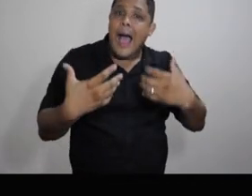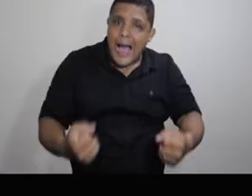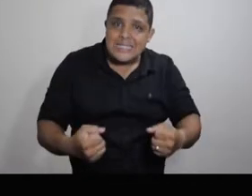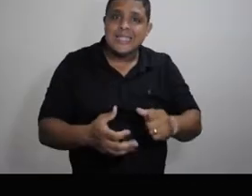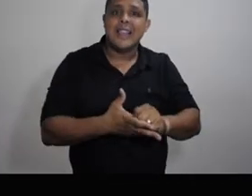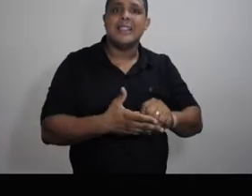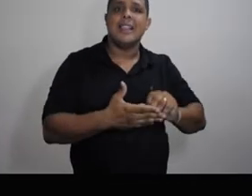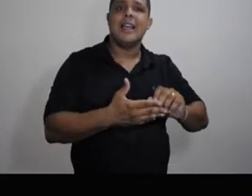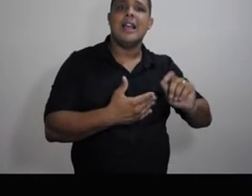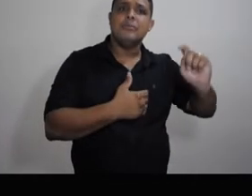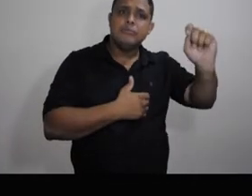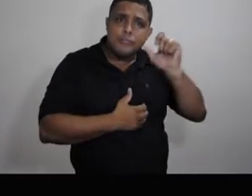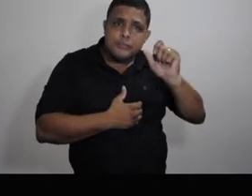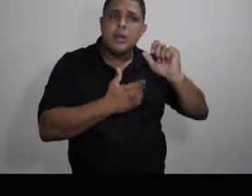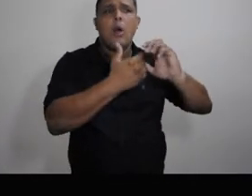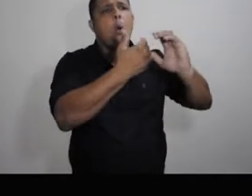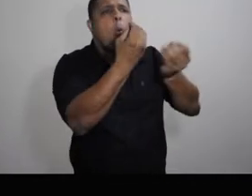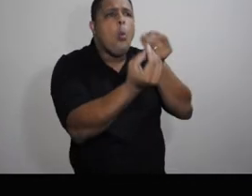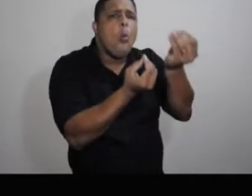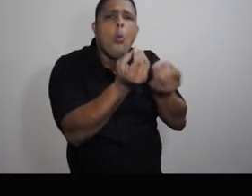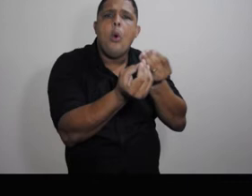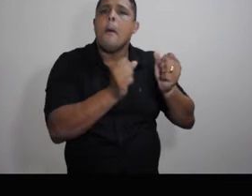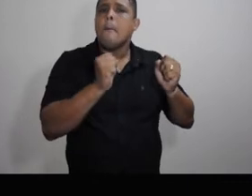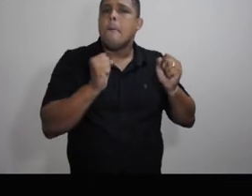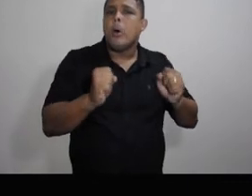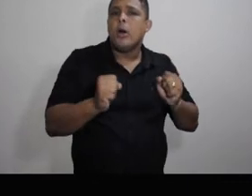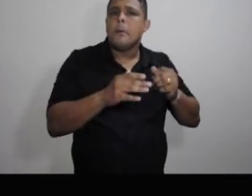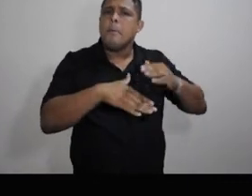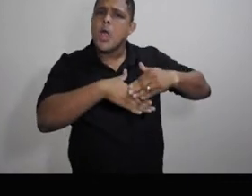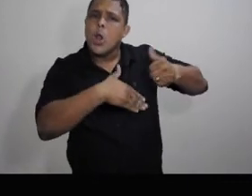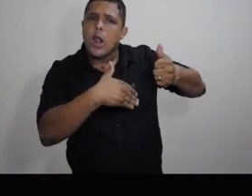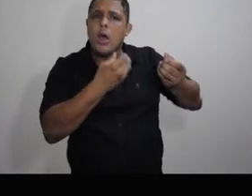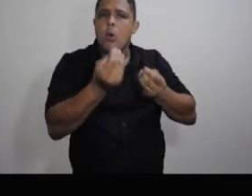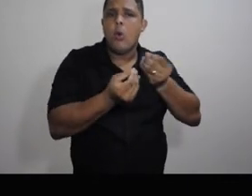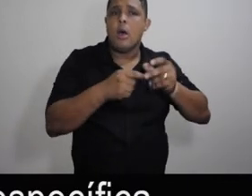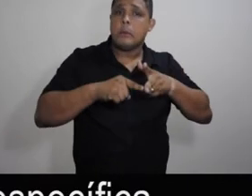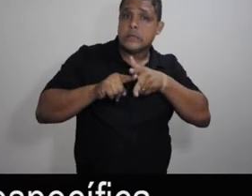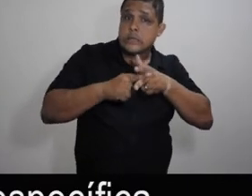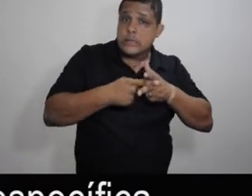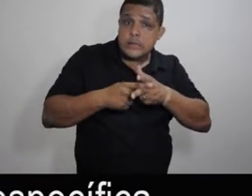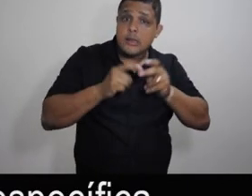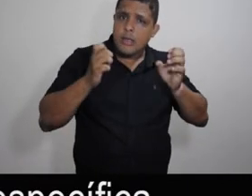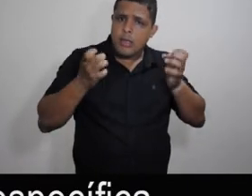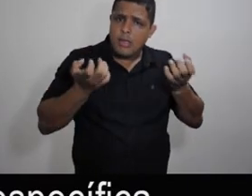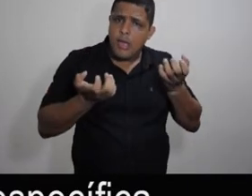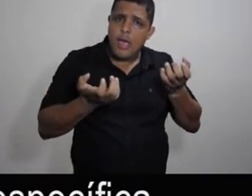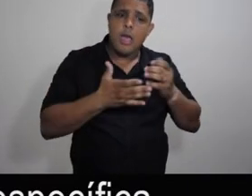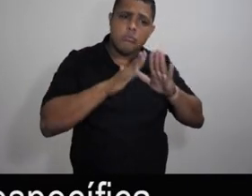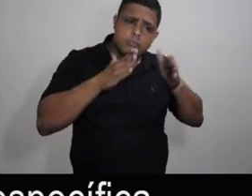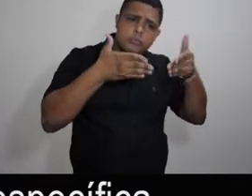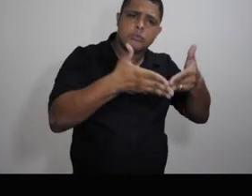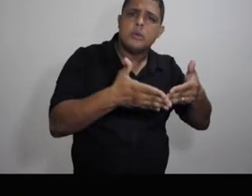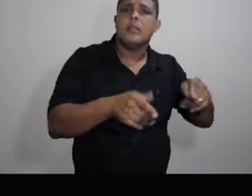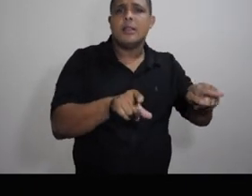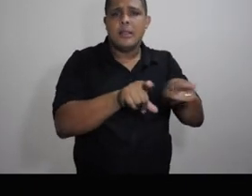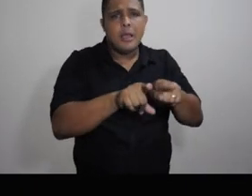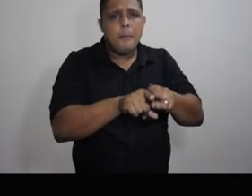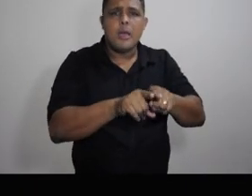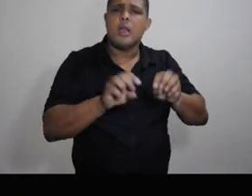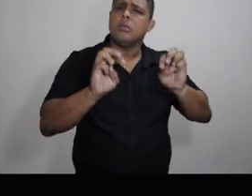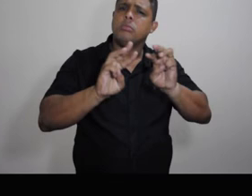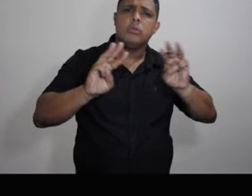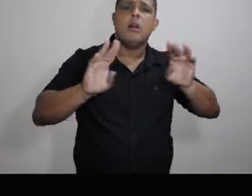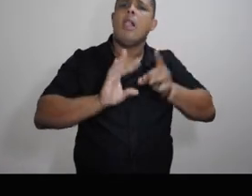dicas de como a gente pode aprimorar. Então, assim, se quiserem que a gente faça alguma coisa específica, a gente